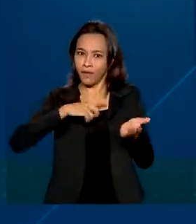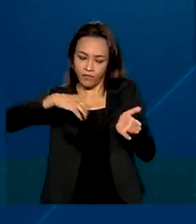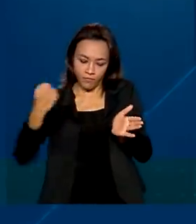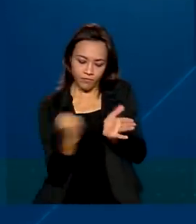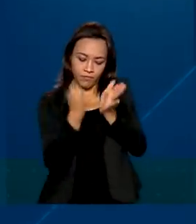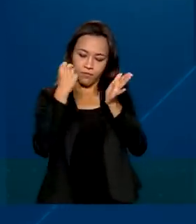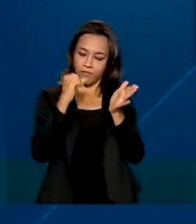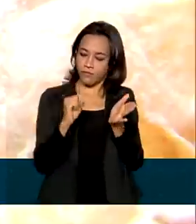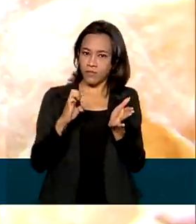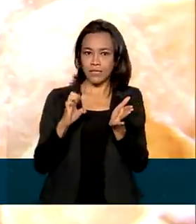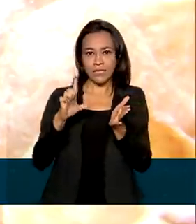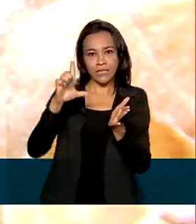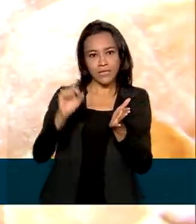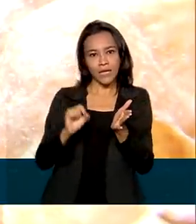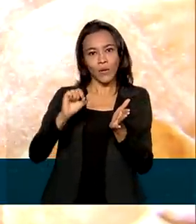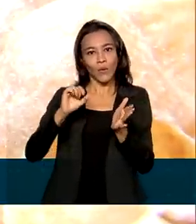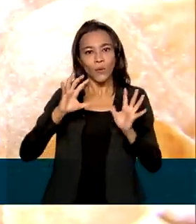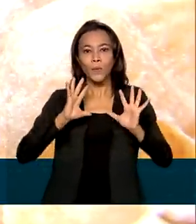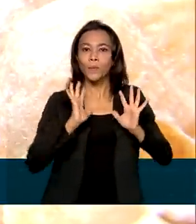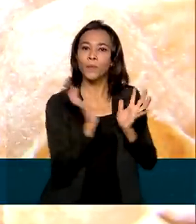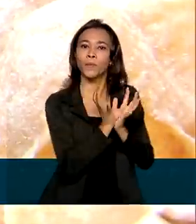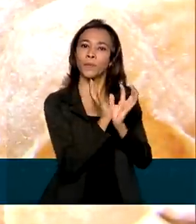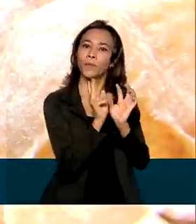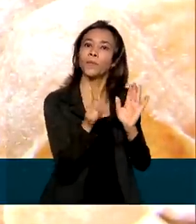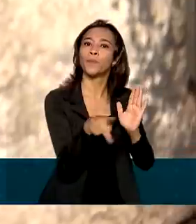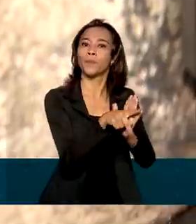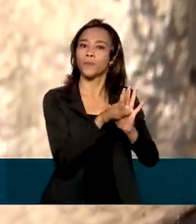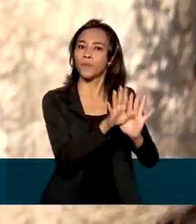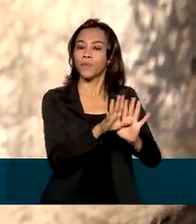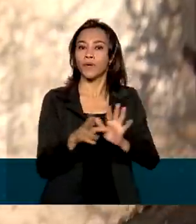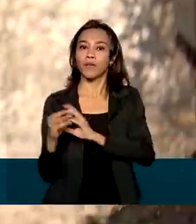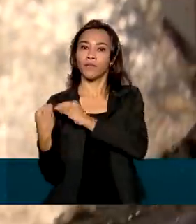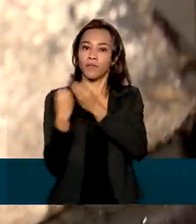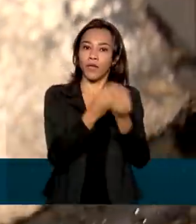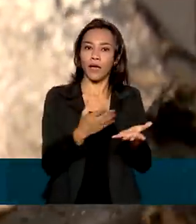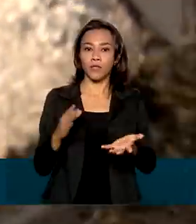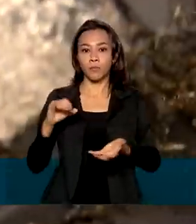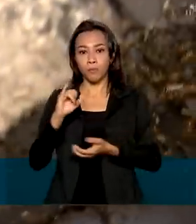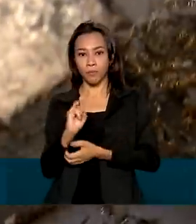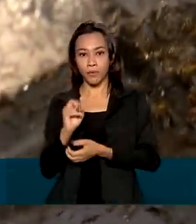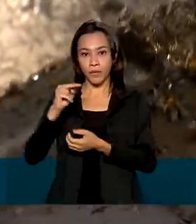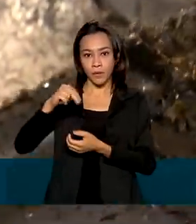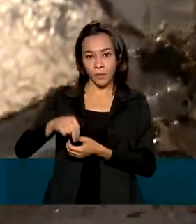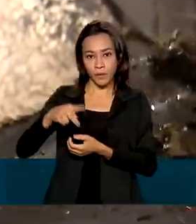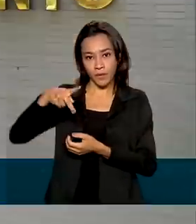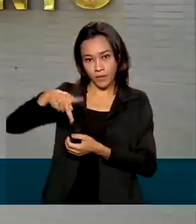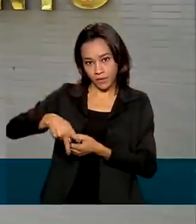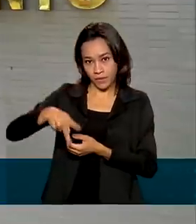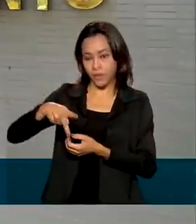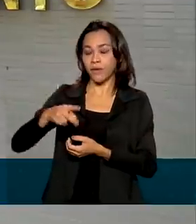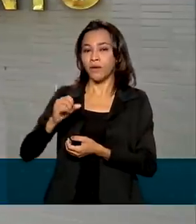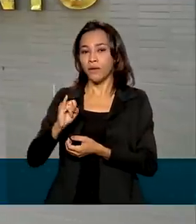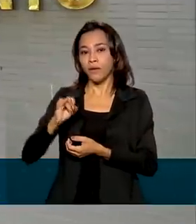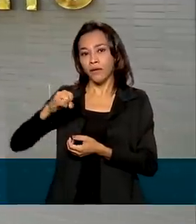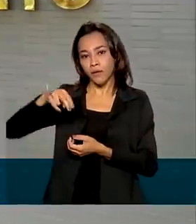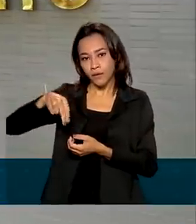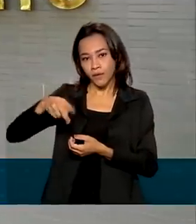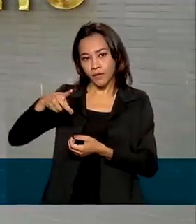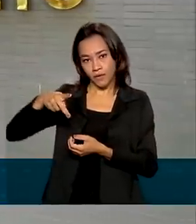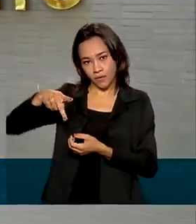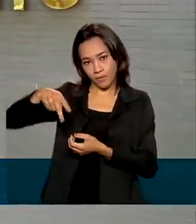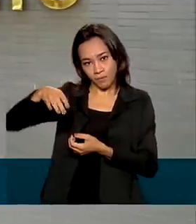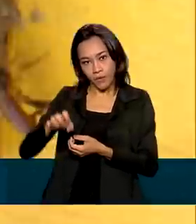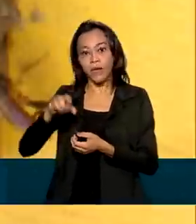indicação geográfica, concedido pelo INPE, um Instituto Nacional da Propriedade Industrial. Só no Ministério da